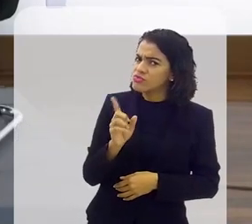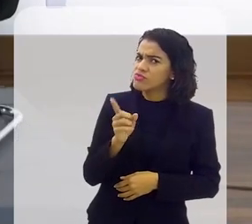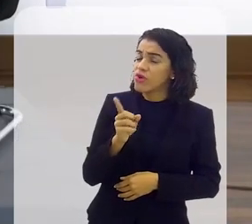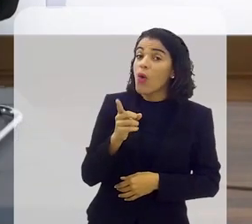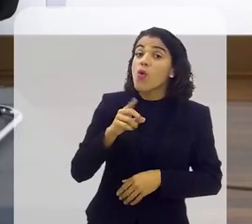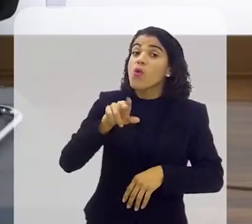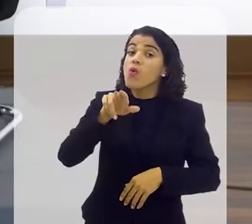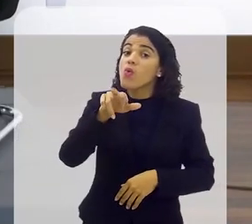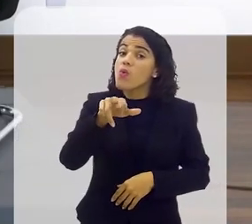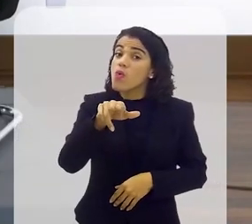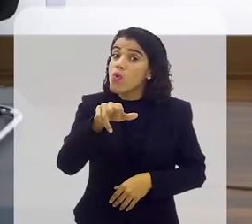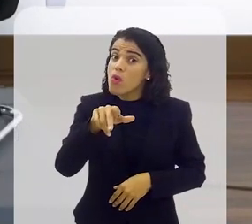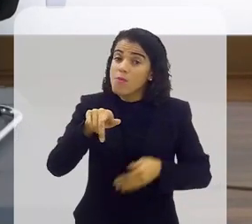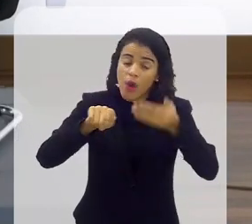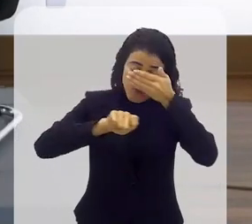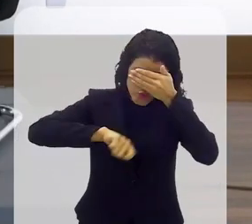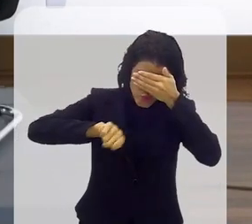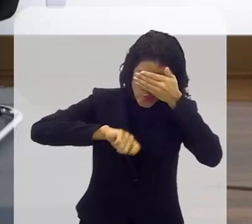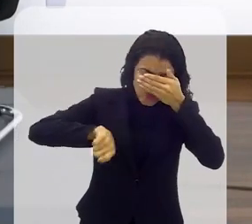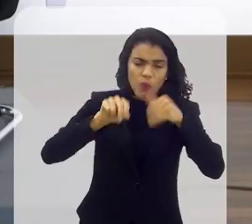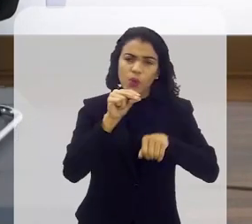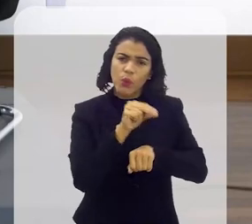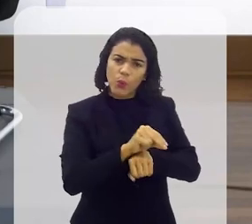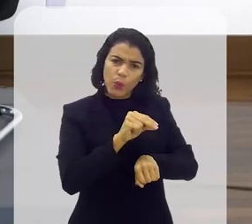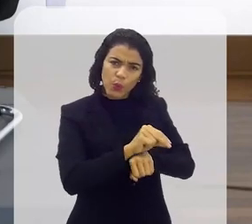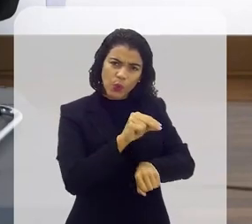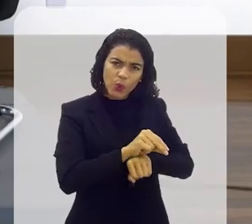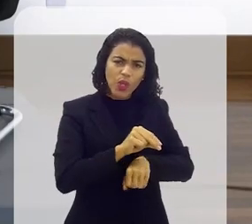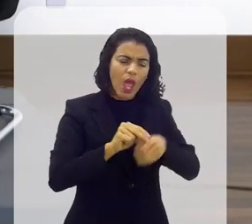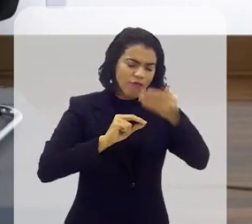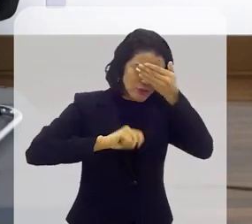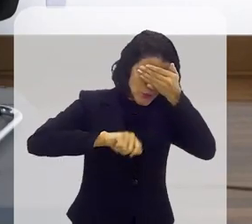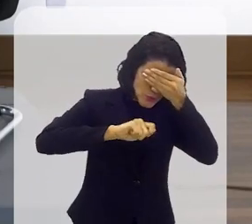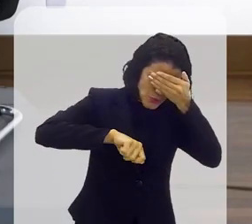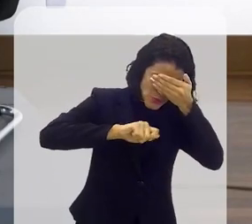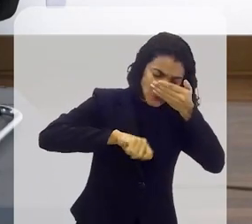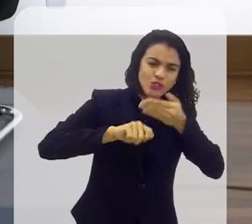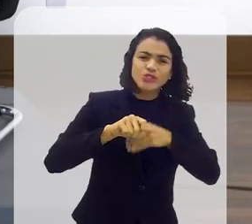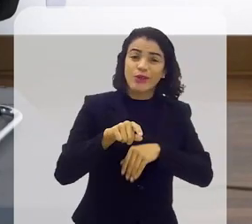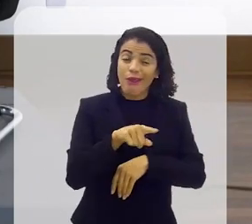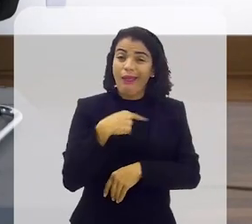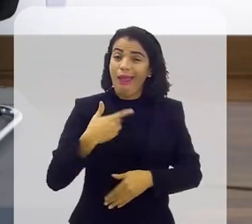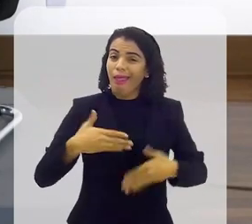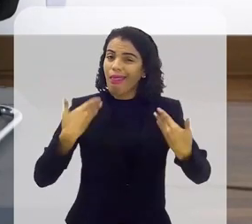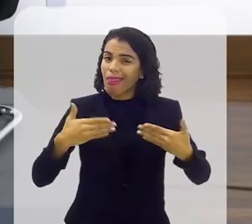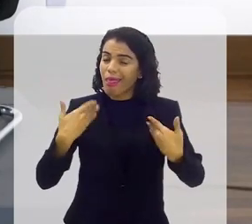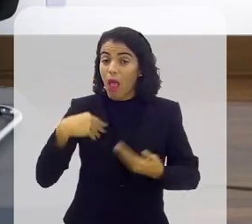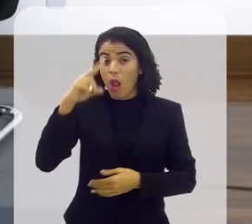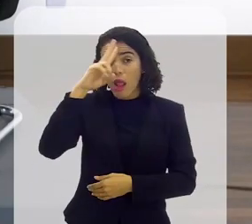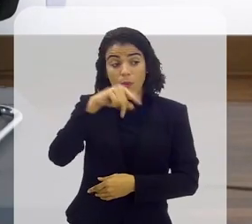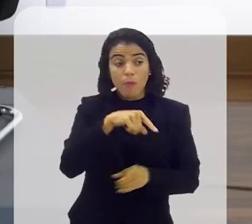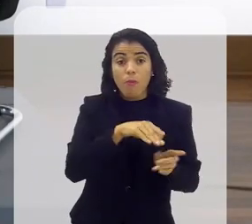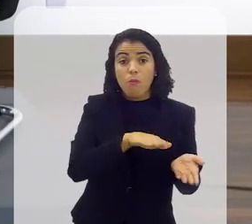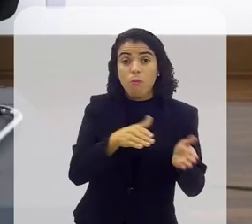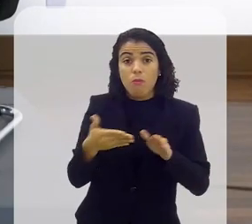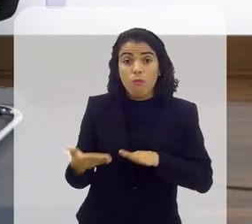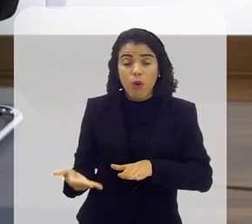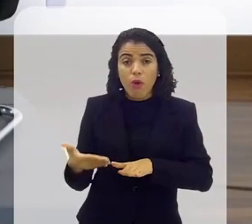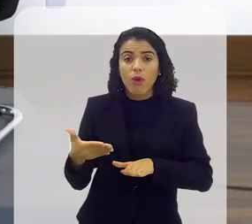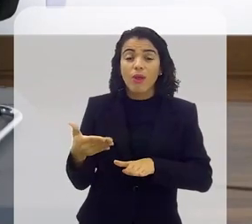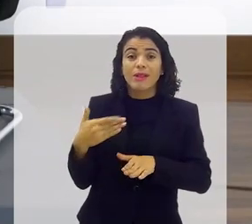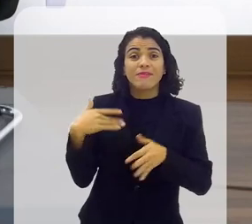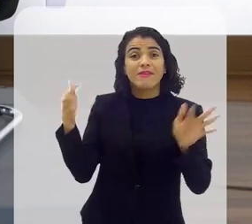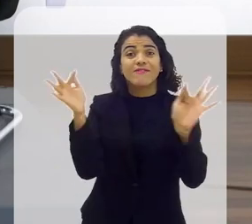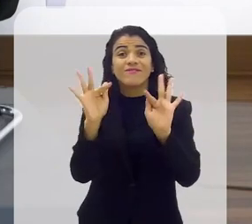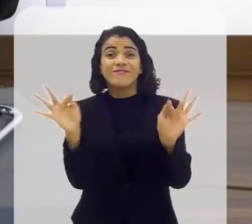Chico Xavier é o irmão que cuidava do Chico que era animado exatamente eu me lembro que no dia que ele morreu